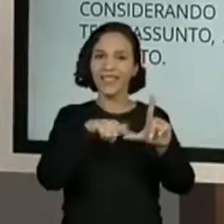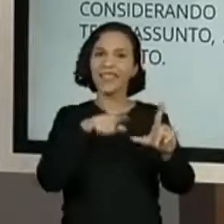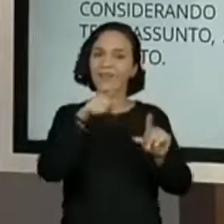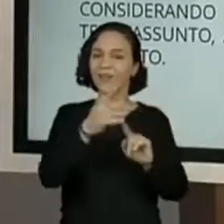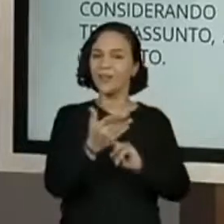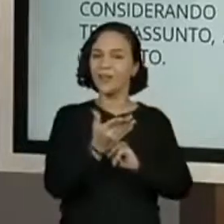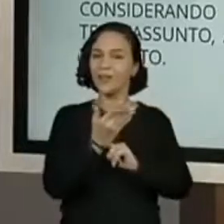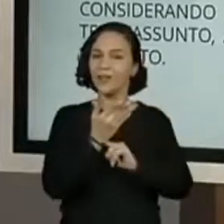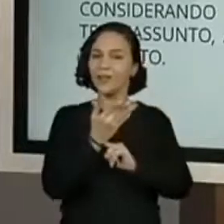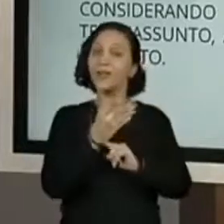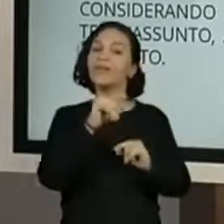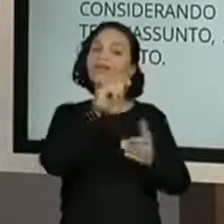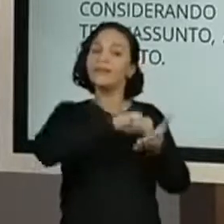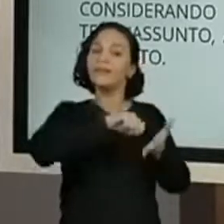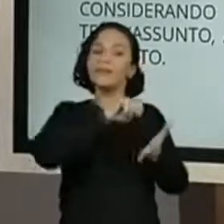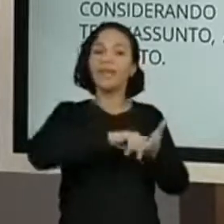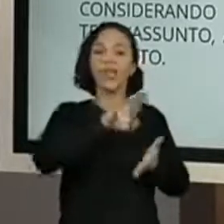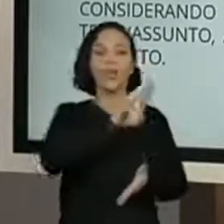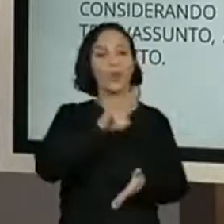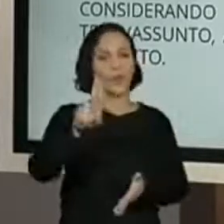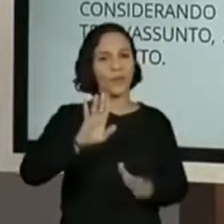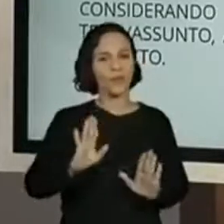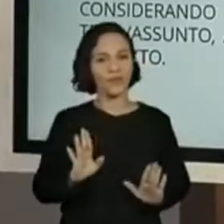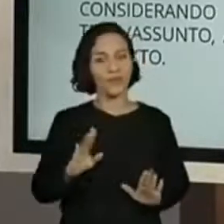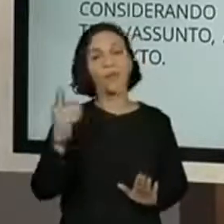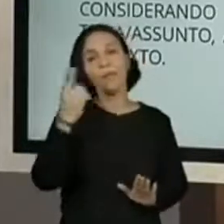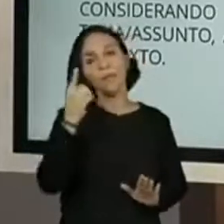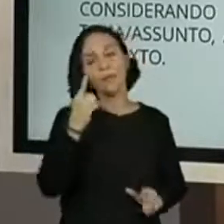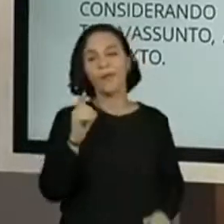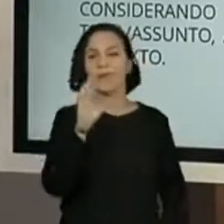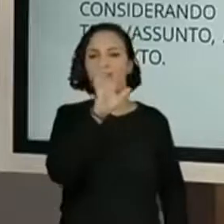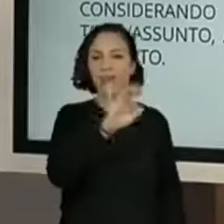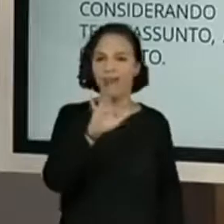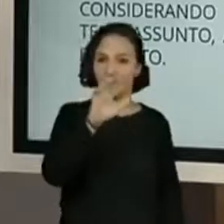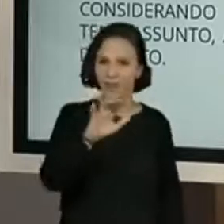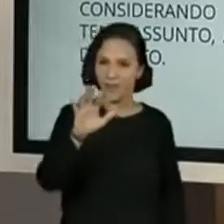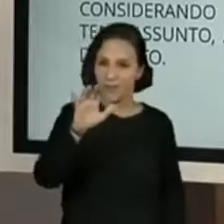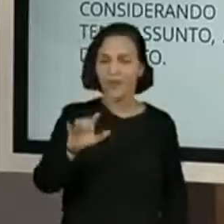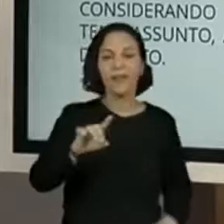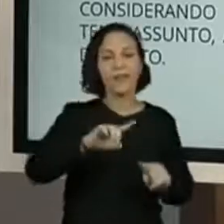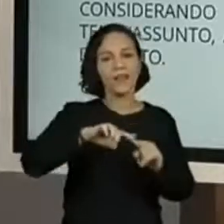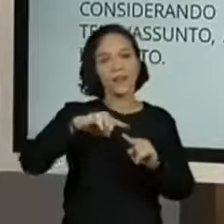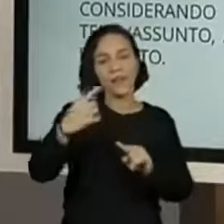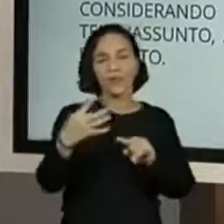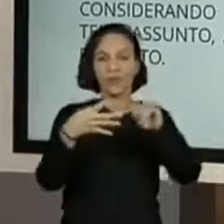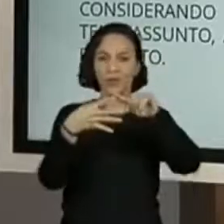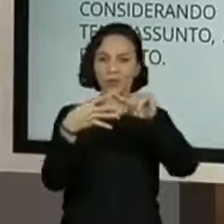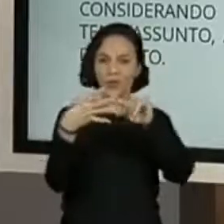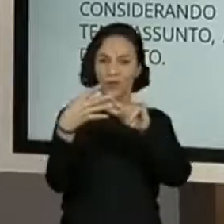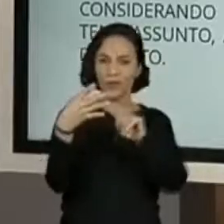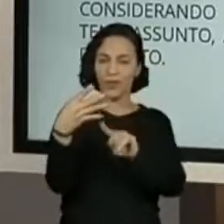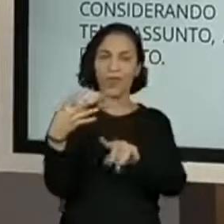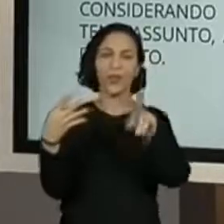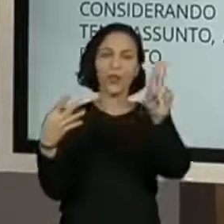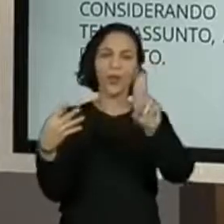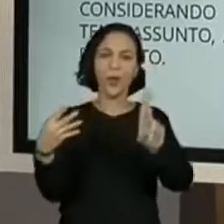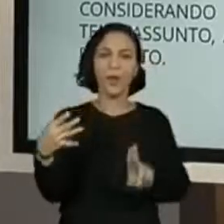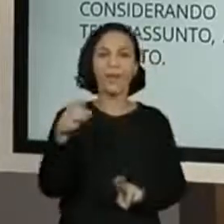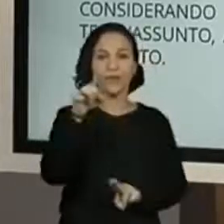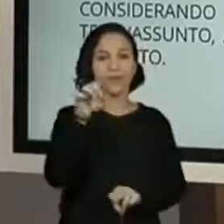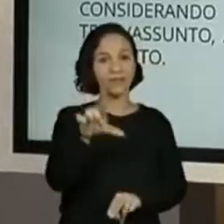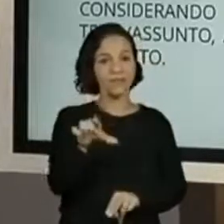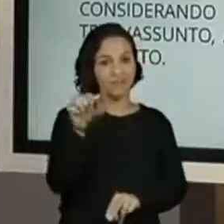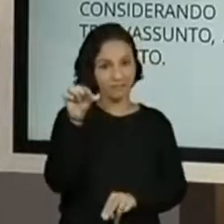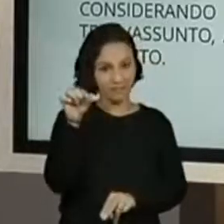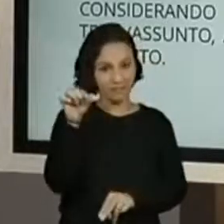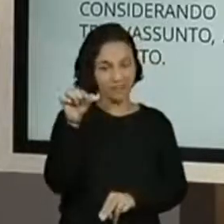escrever aí um nome. Então, primeiro a gente lê o alfabeto, depois a gente escreve quatro nomes com as letras que vão ser sorteadas